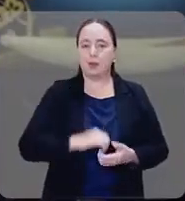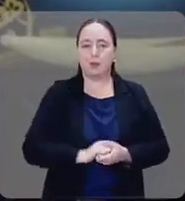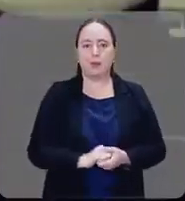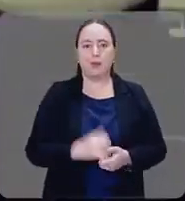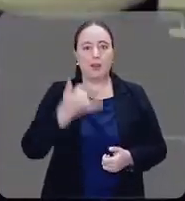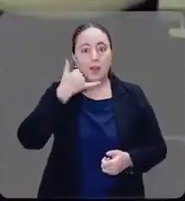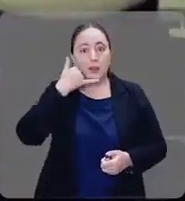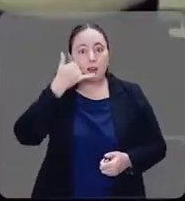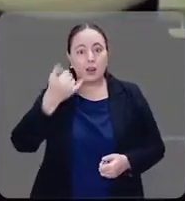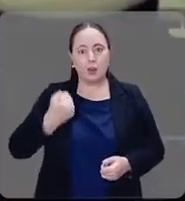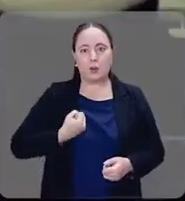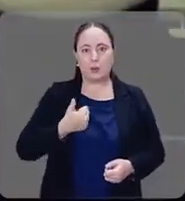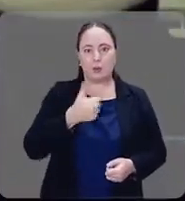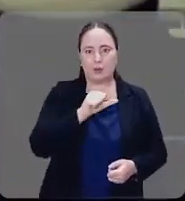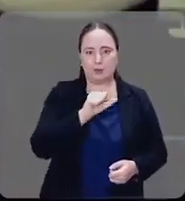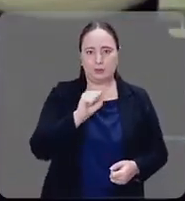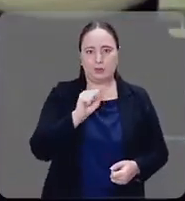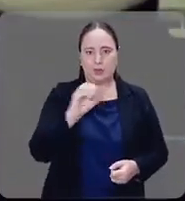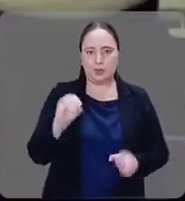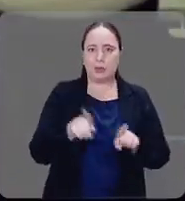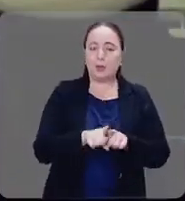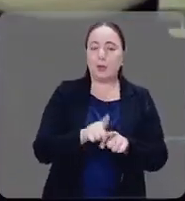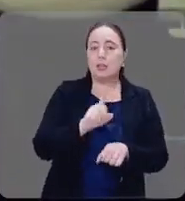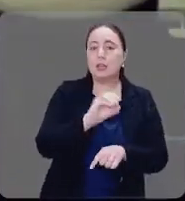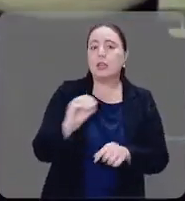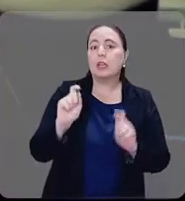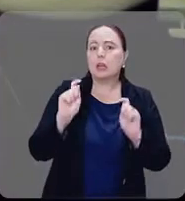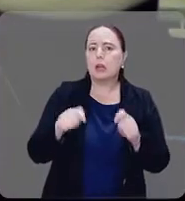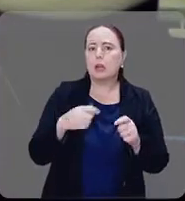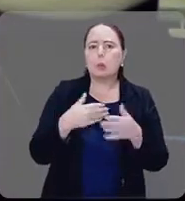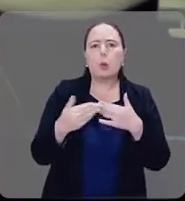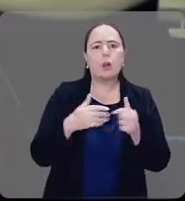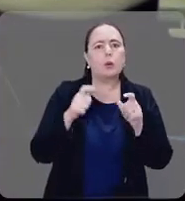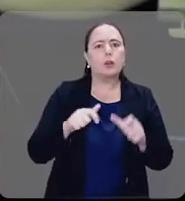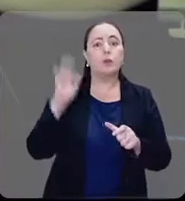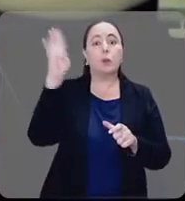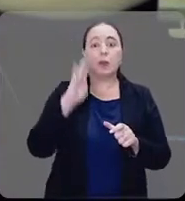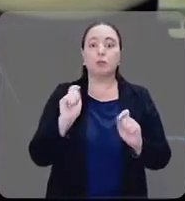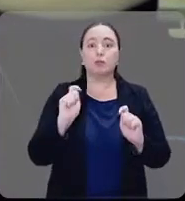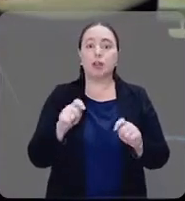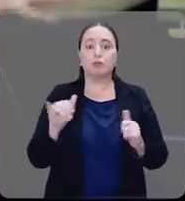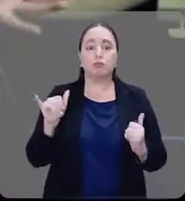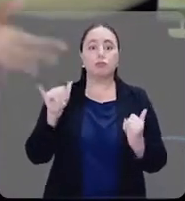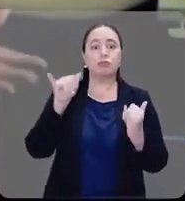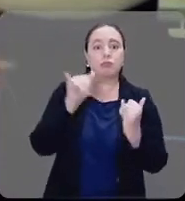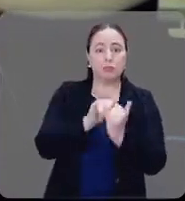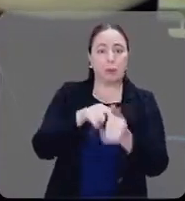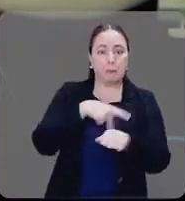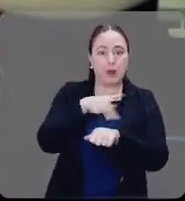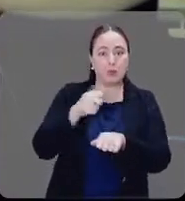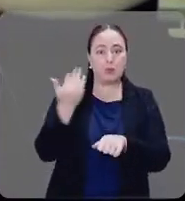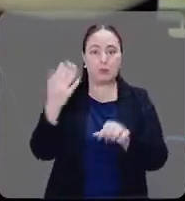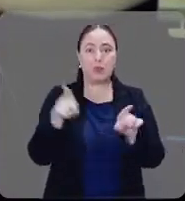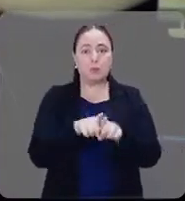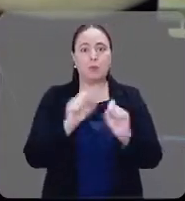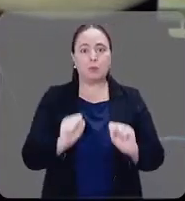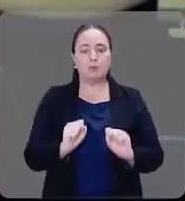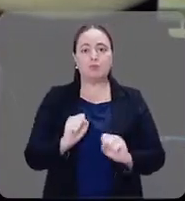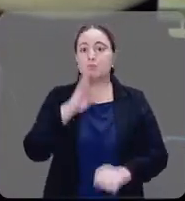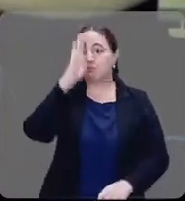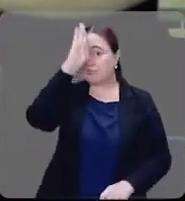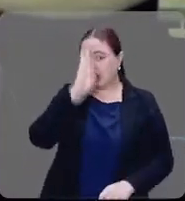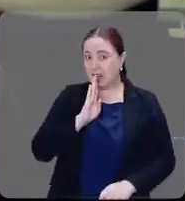idiomas. As ligações para o Disque 100 e Ligue 180 podem ser feitas de todo o Brasil e de muitos